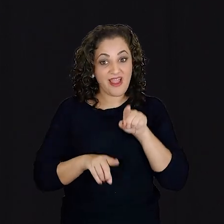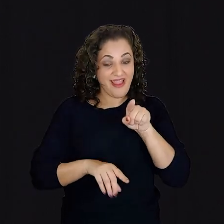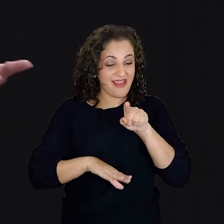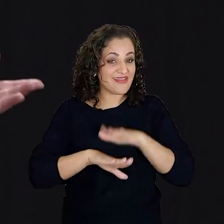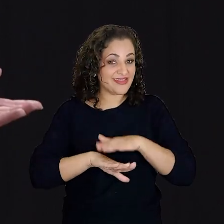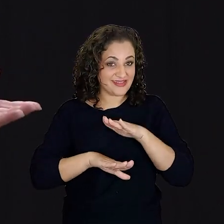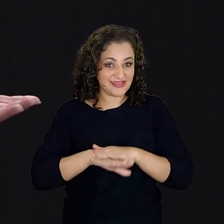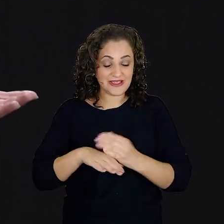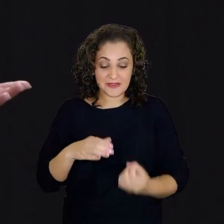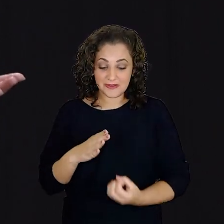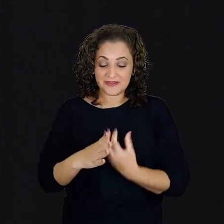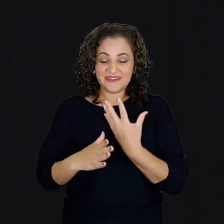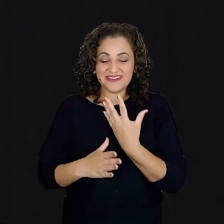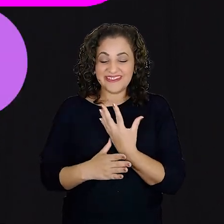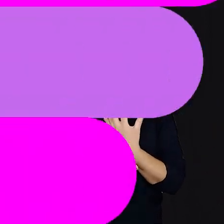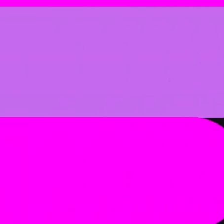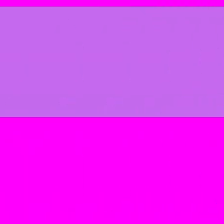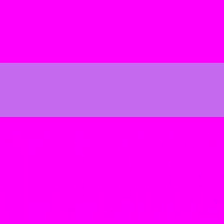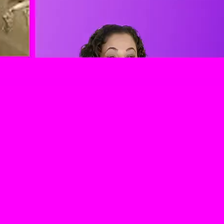carnaval, o Abre Alas.